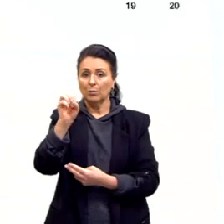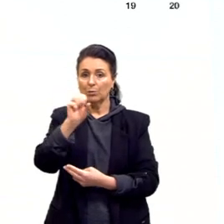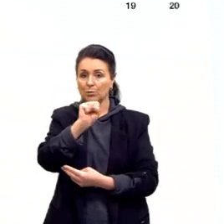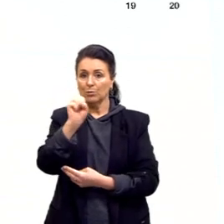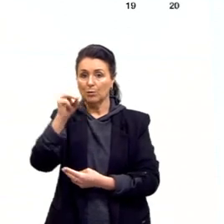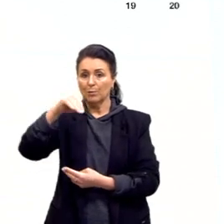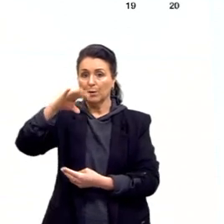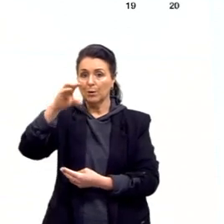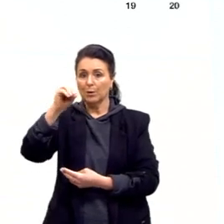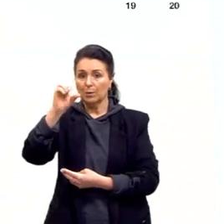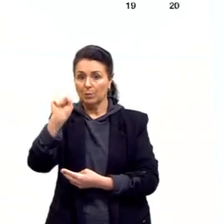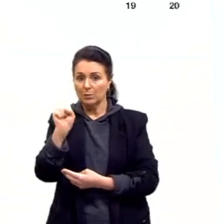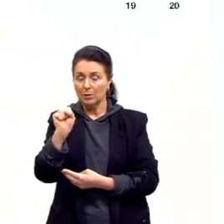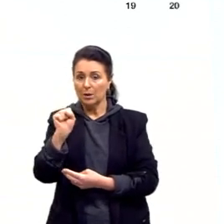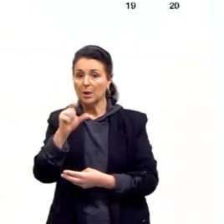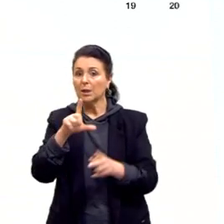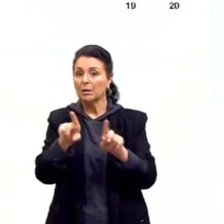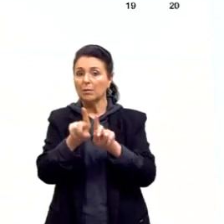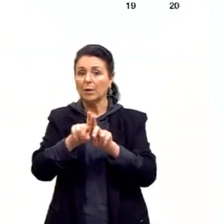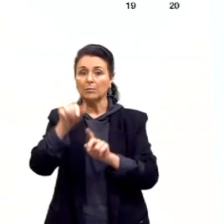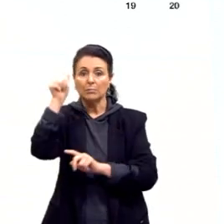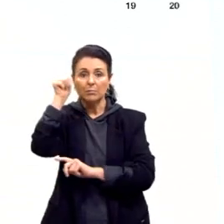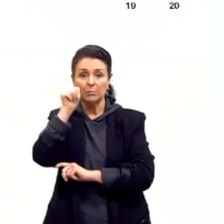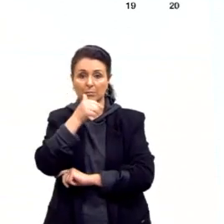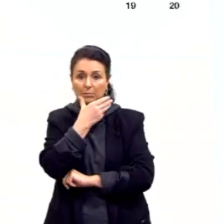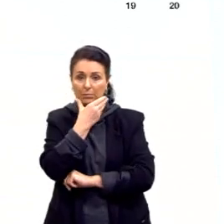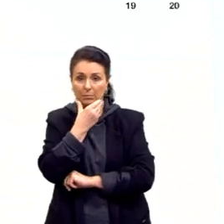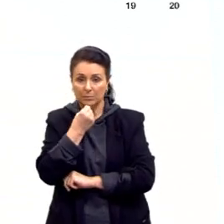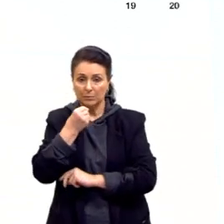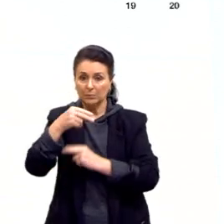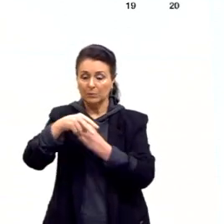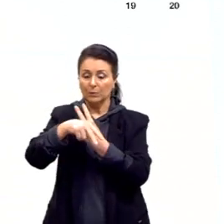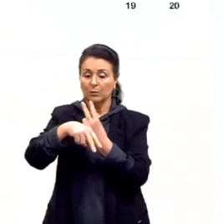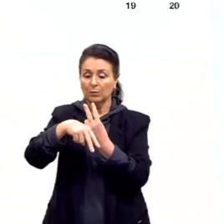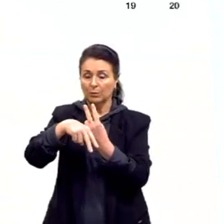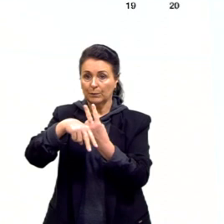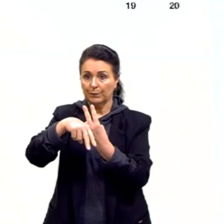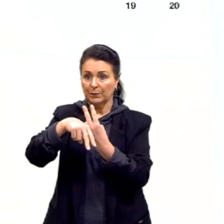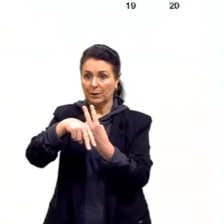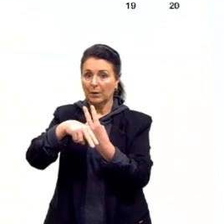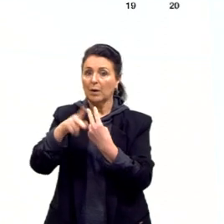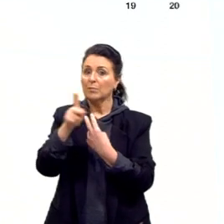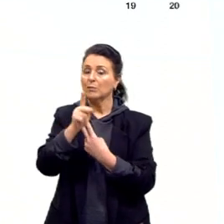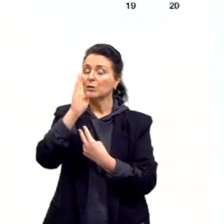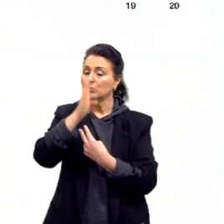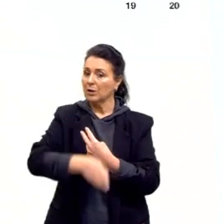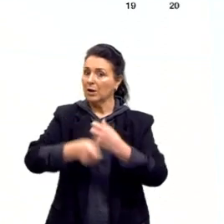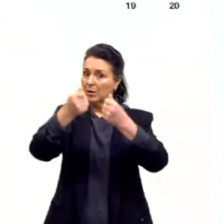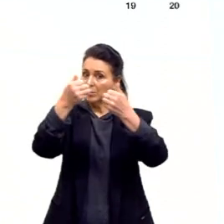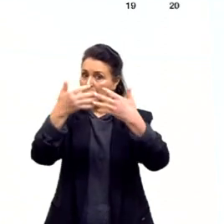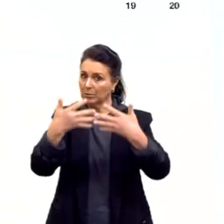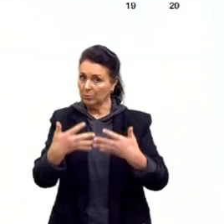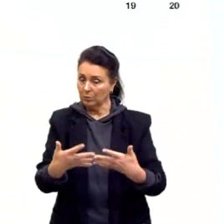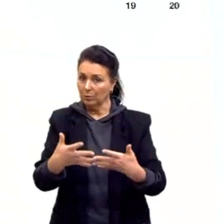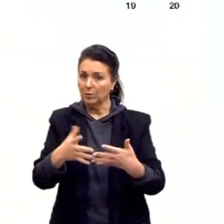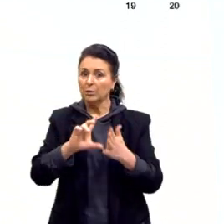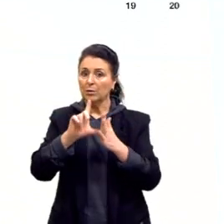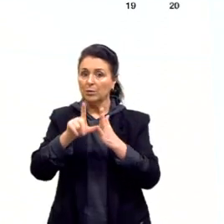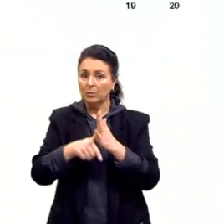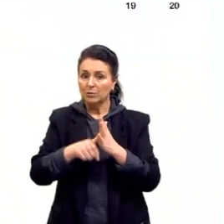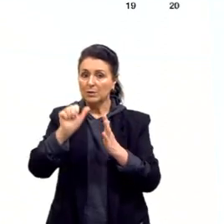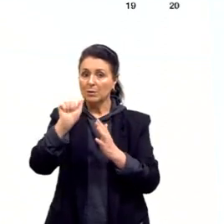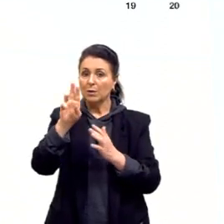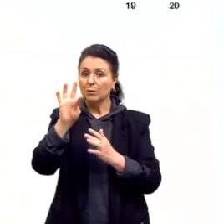sexuais. Os cromossomos homólogos, nós falamos no slide anterior. Depois, nós temos os cromossomos